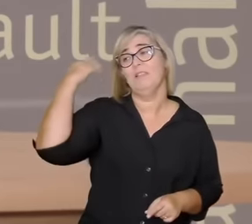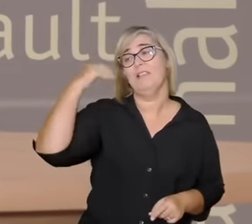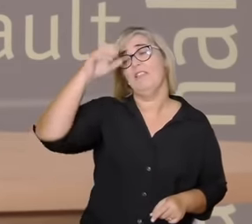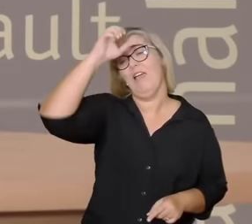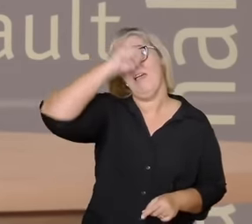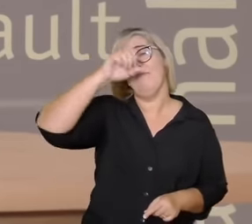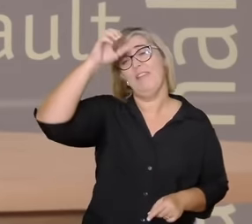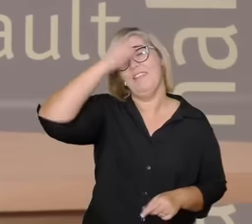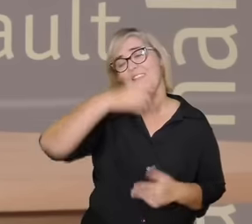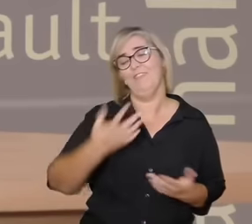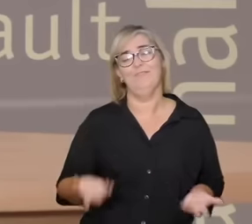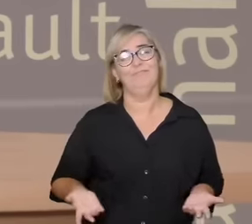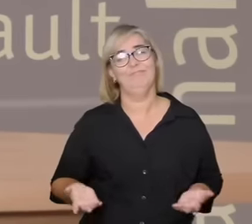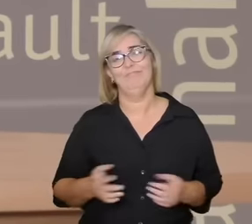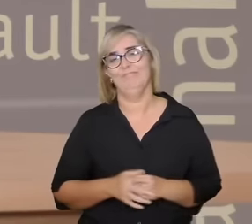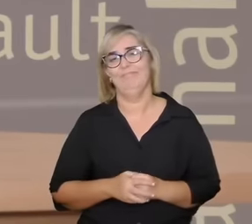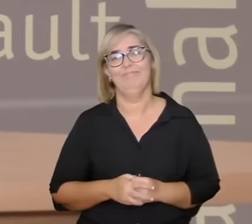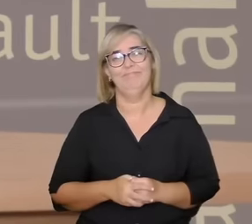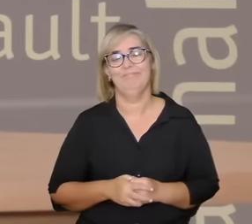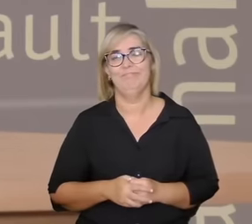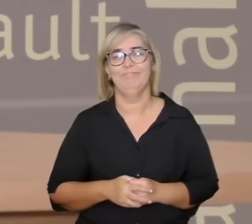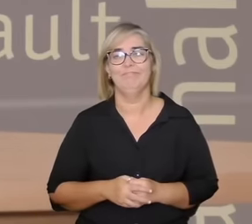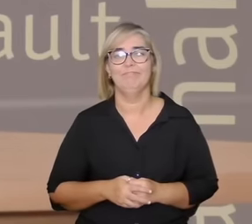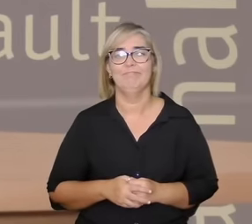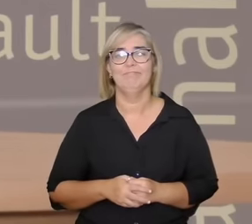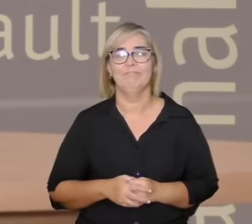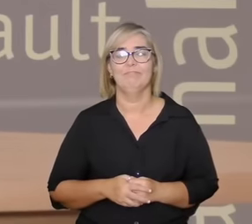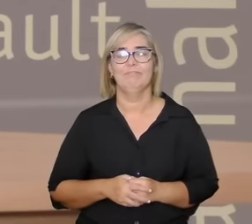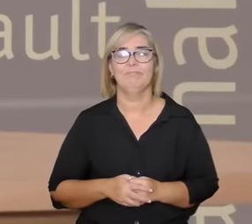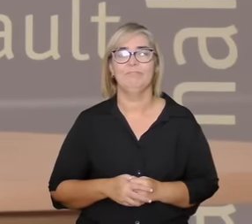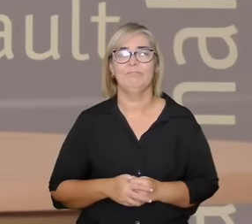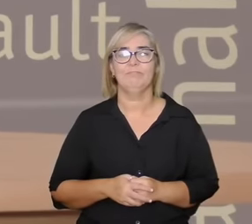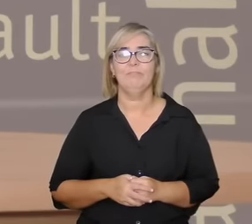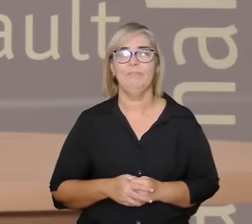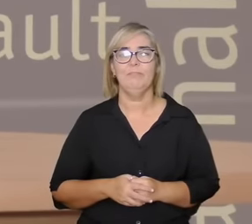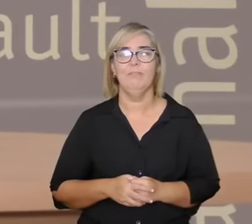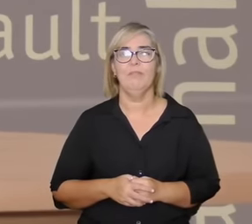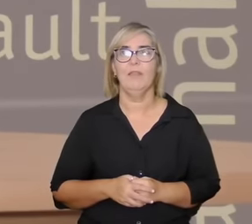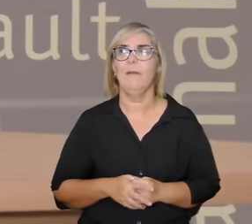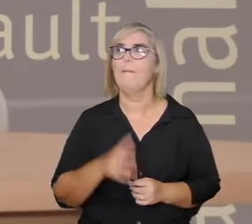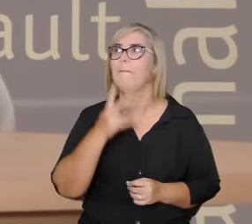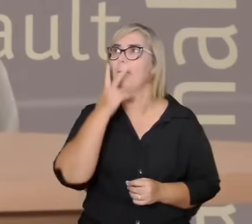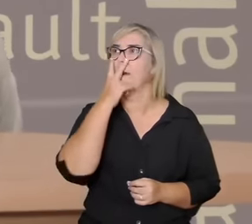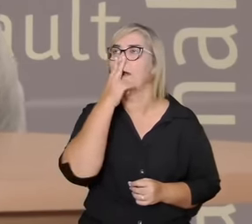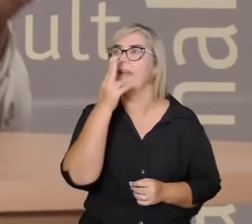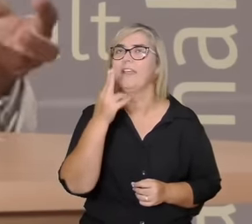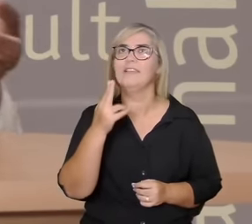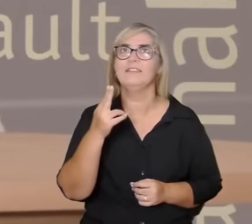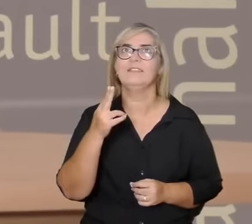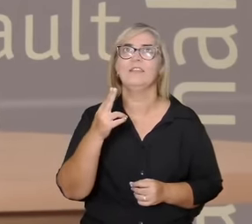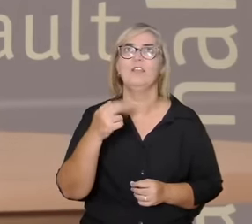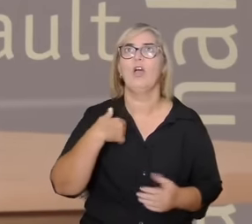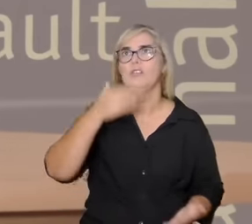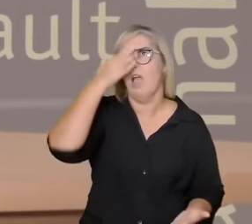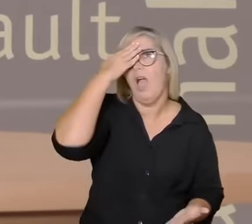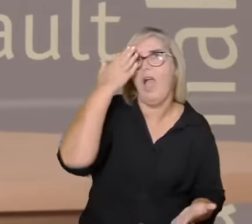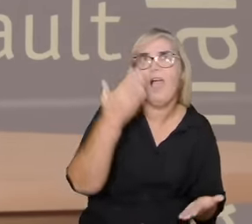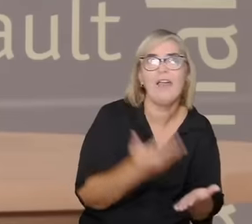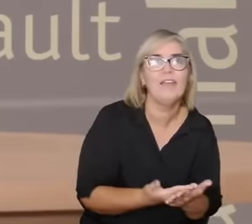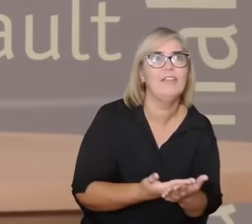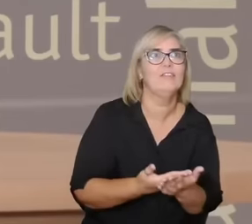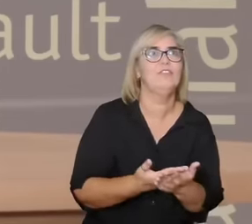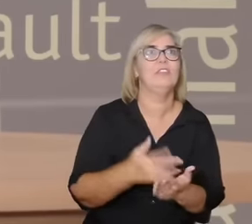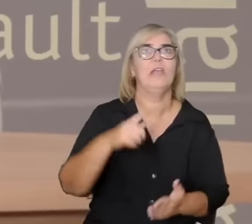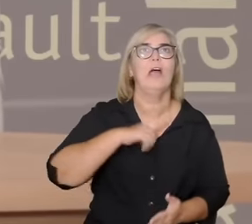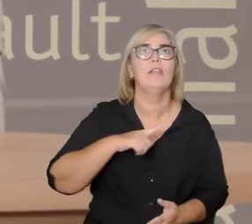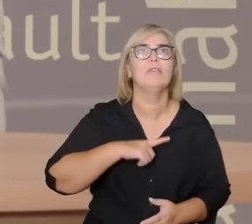exclusividade de produzir uma tem uma terra prometida tem um especial tem